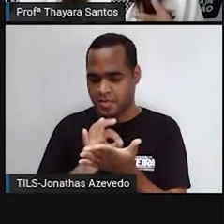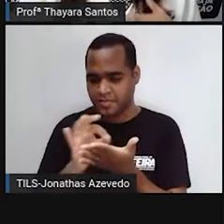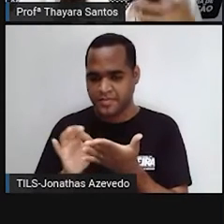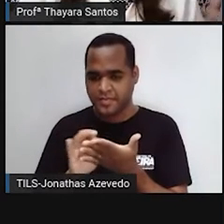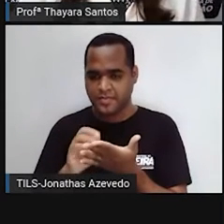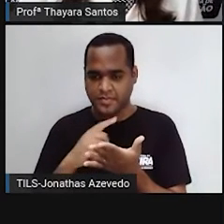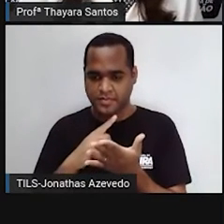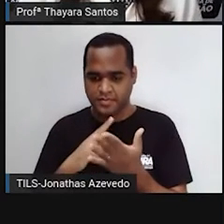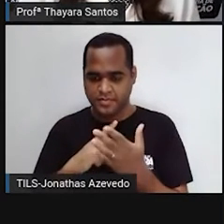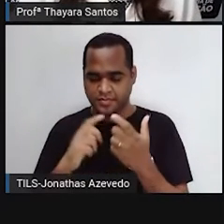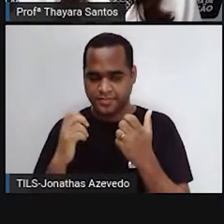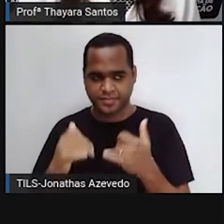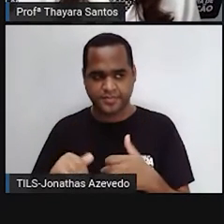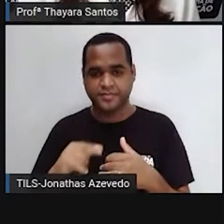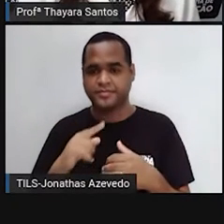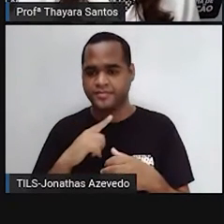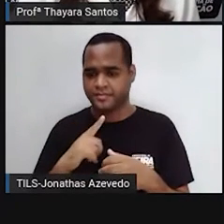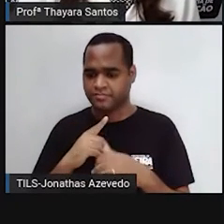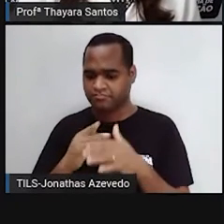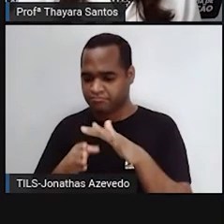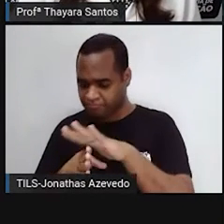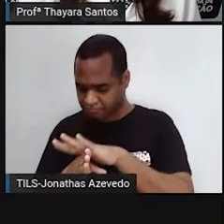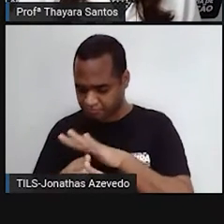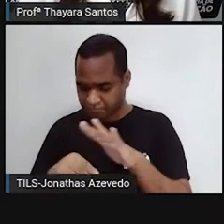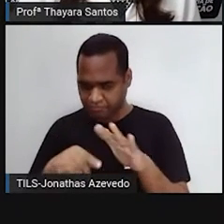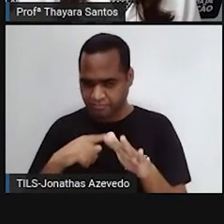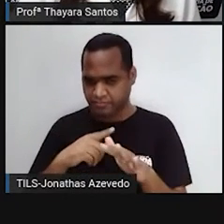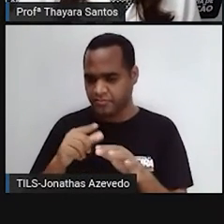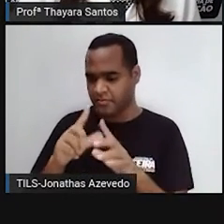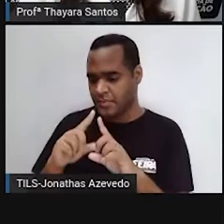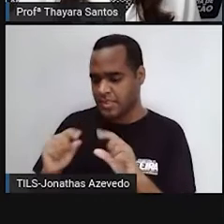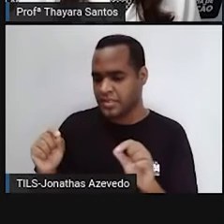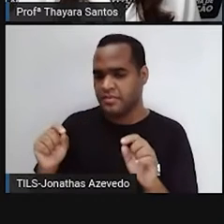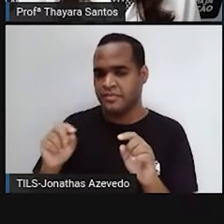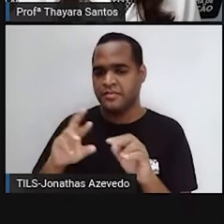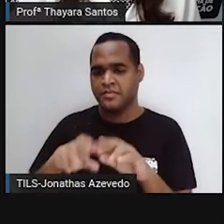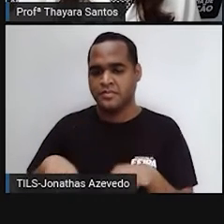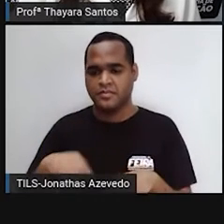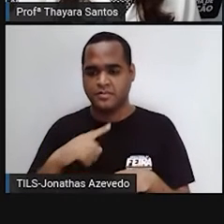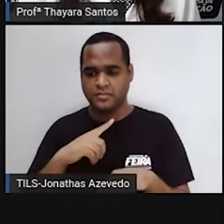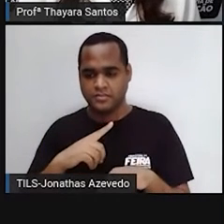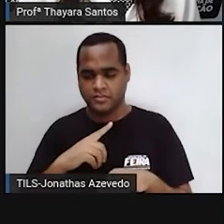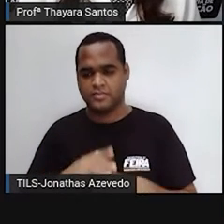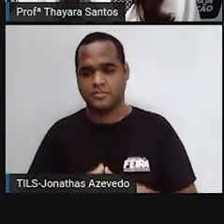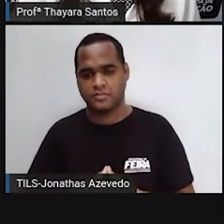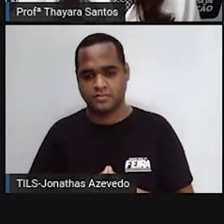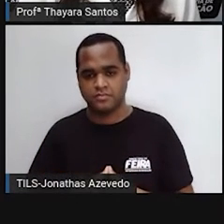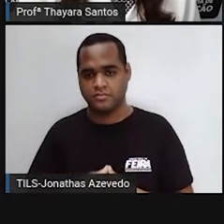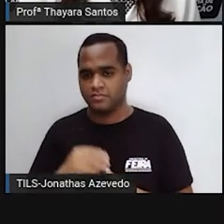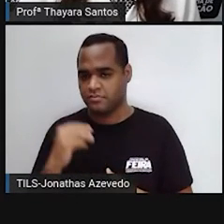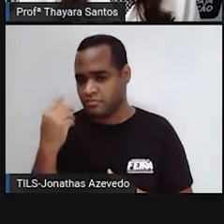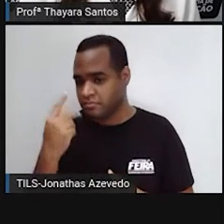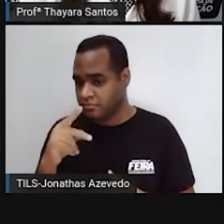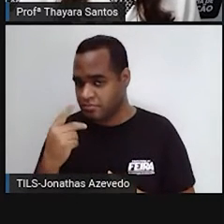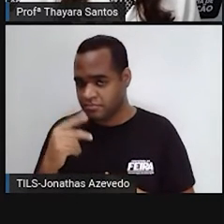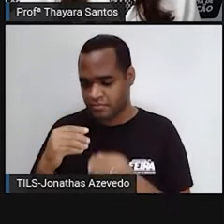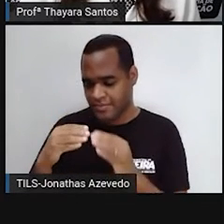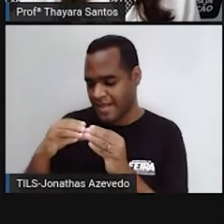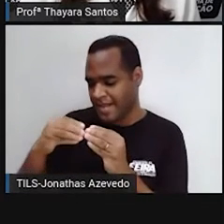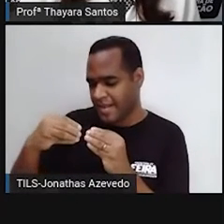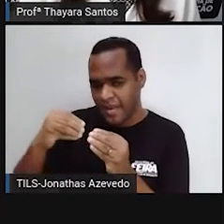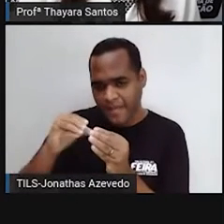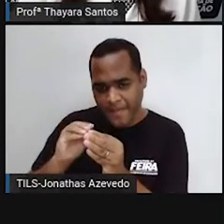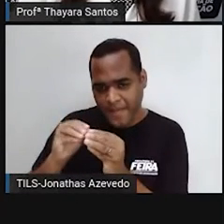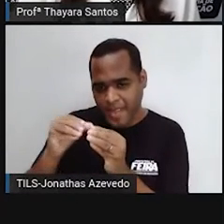regula quem vai entrar e quem vai sair dessa célula. A gente tem o citoplasma, que é essa porção aqui gelatinosa que preenche a